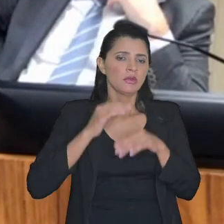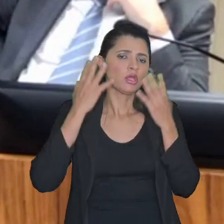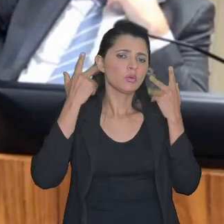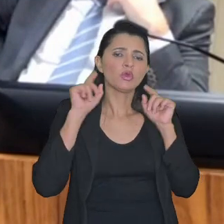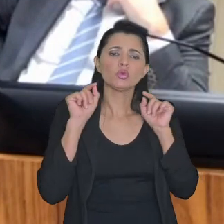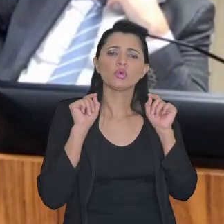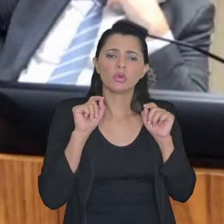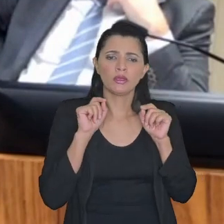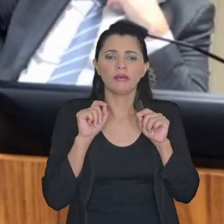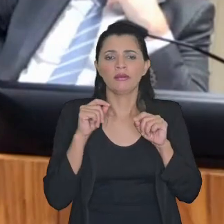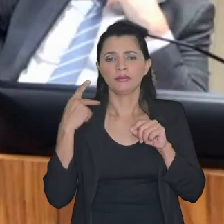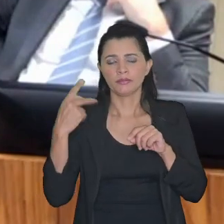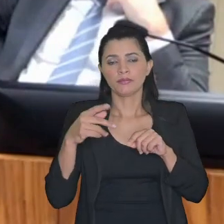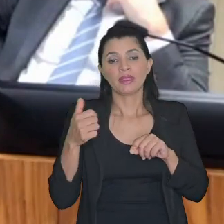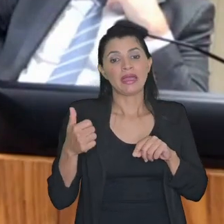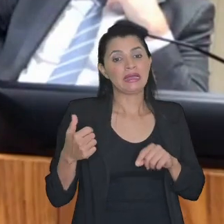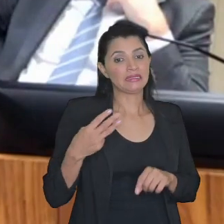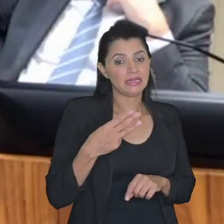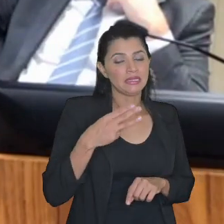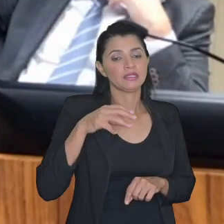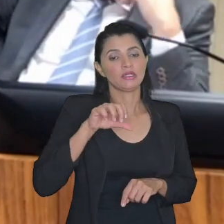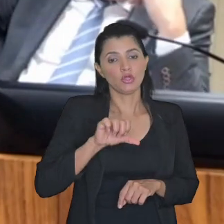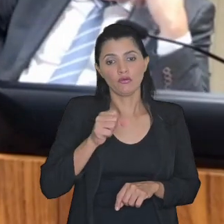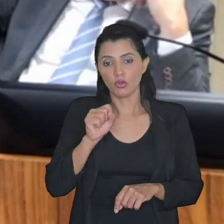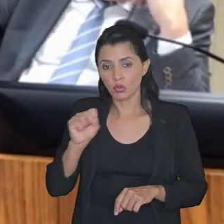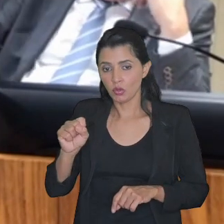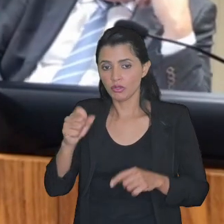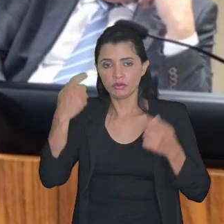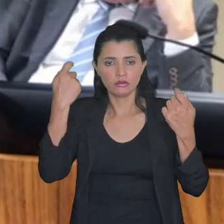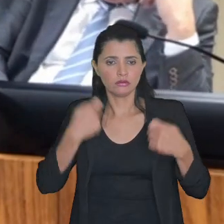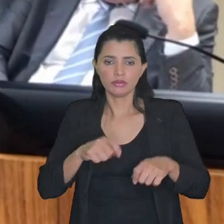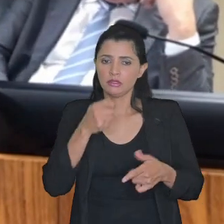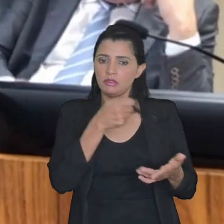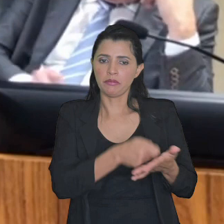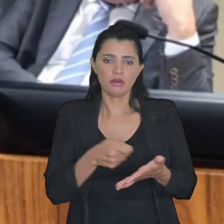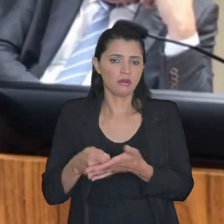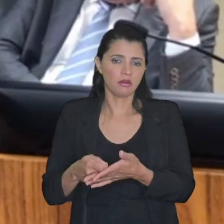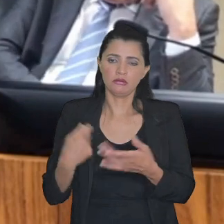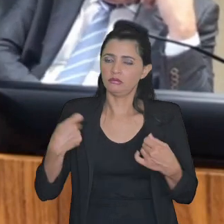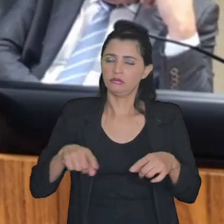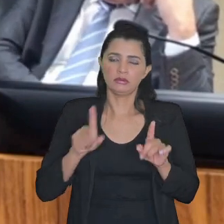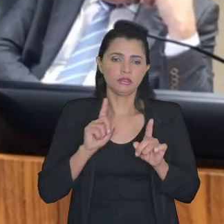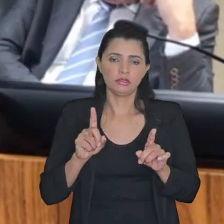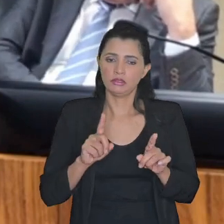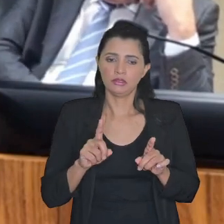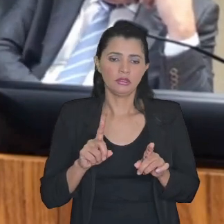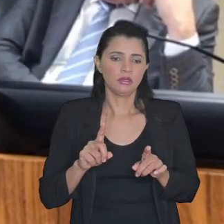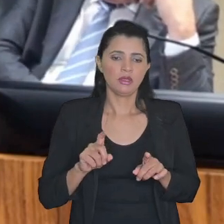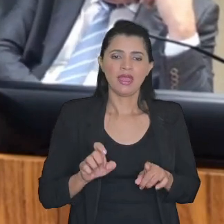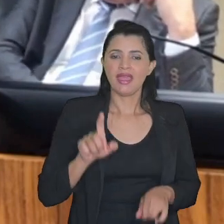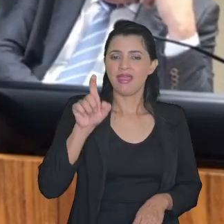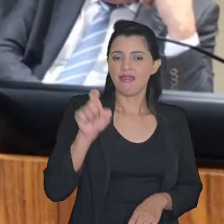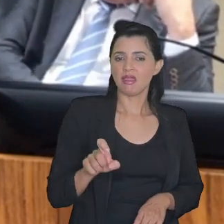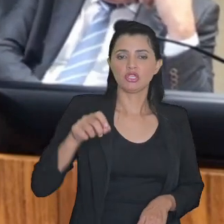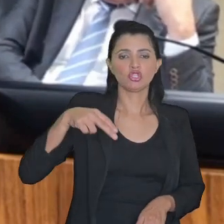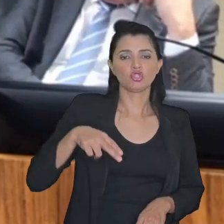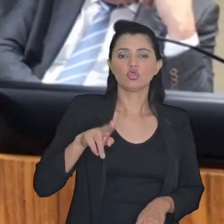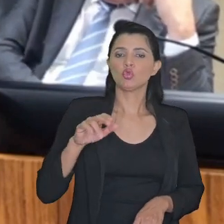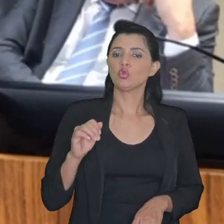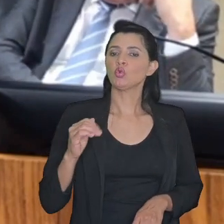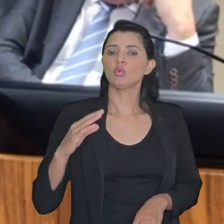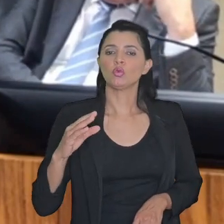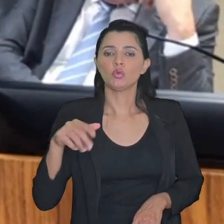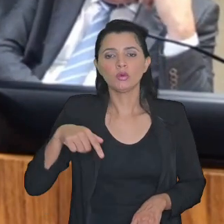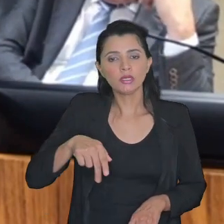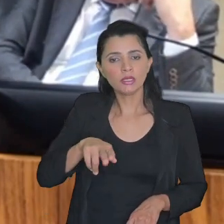naturalmente segundo a 13988 já não é preciso mais pagar ex nunc é o que a lei